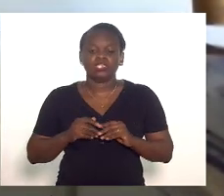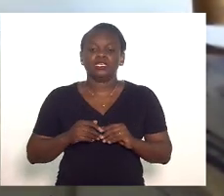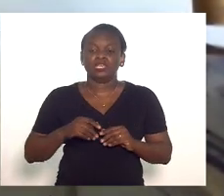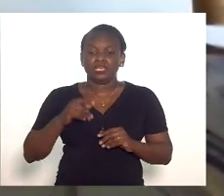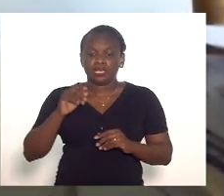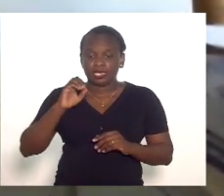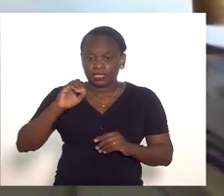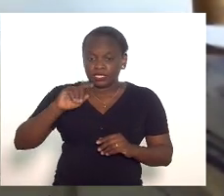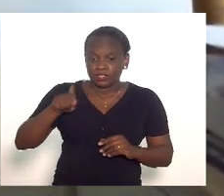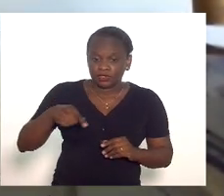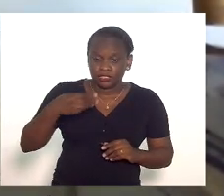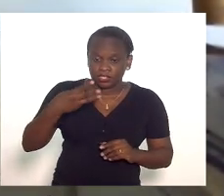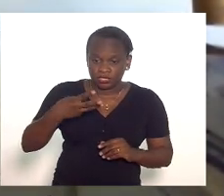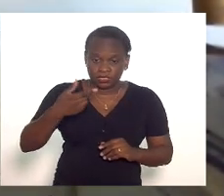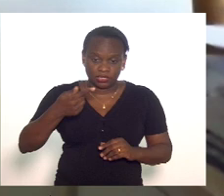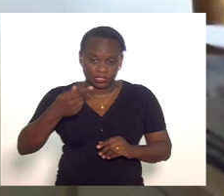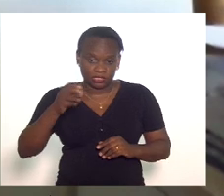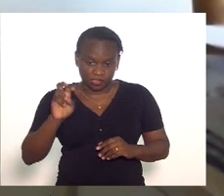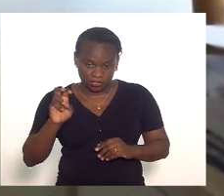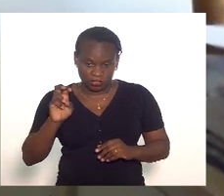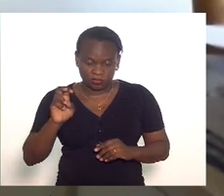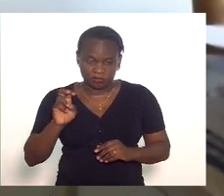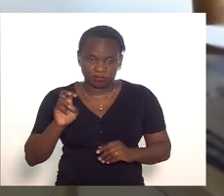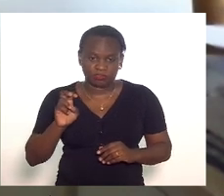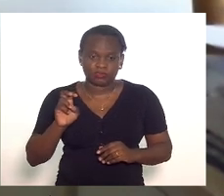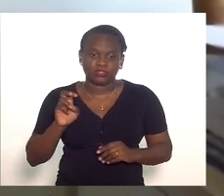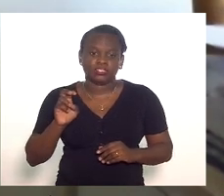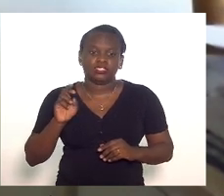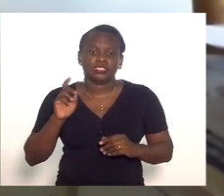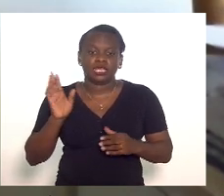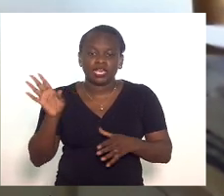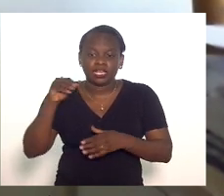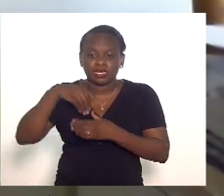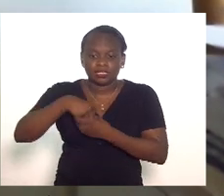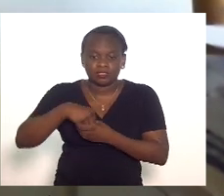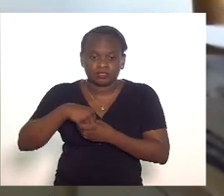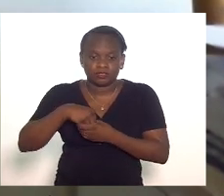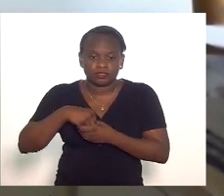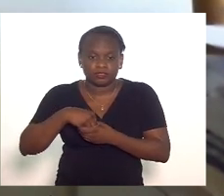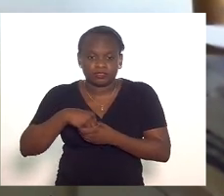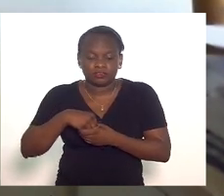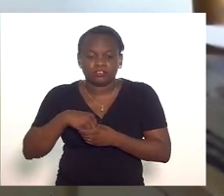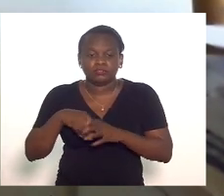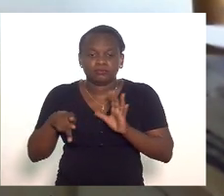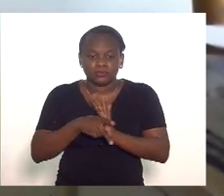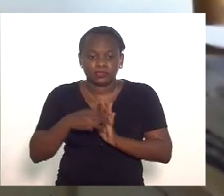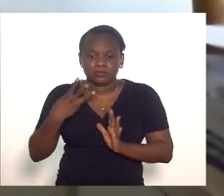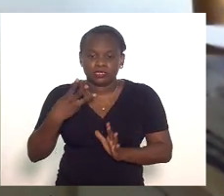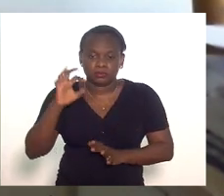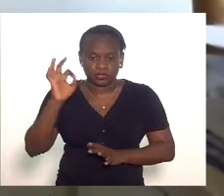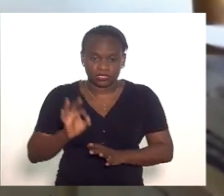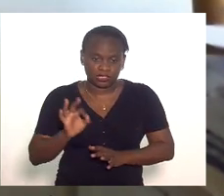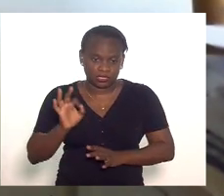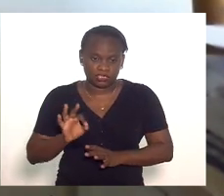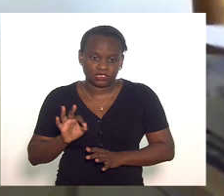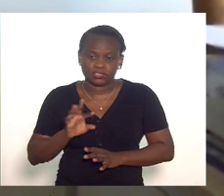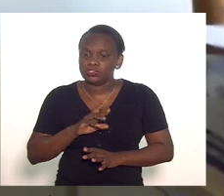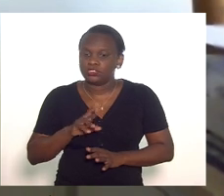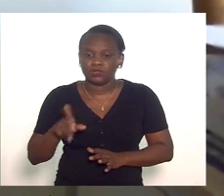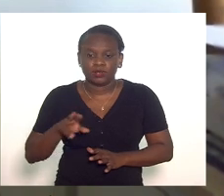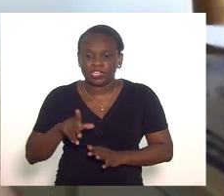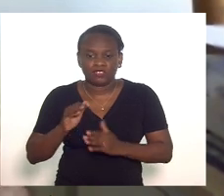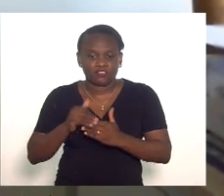esse 0.377 0.375 está incluso nos três e não